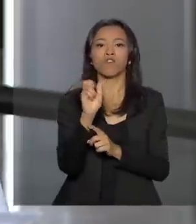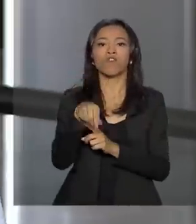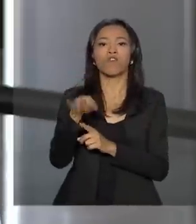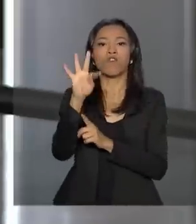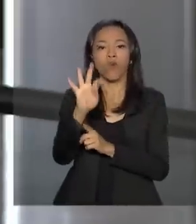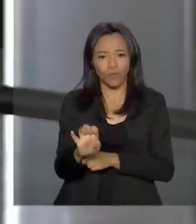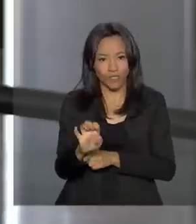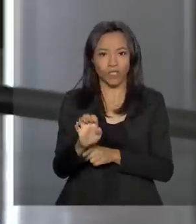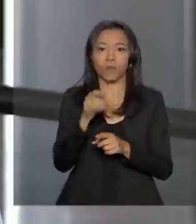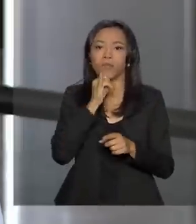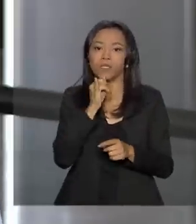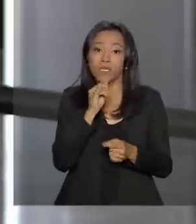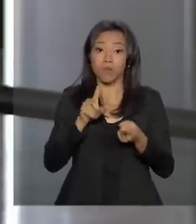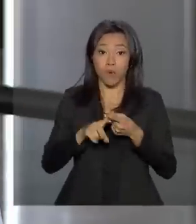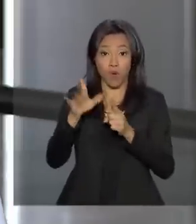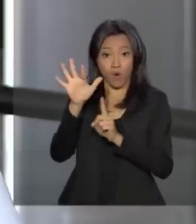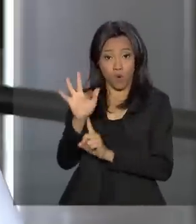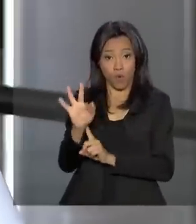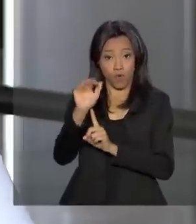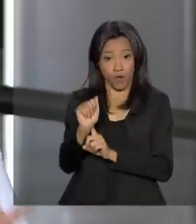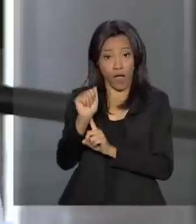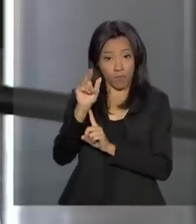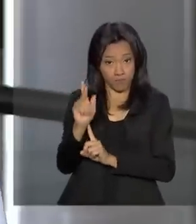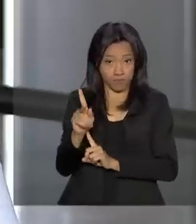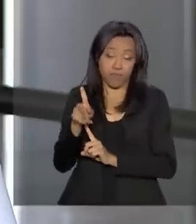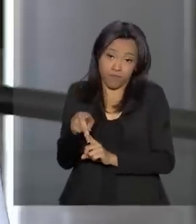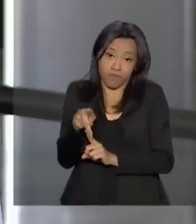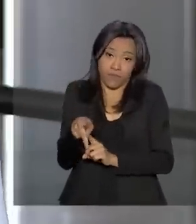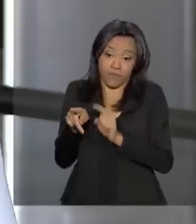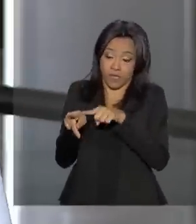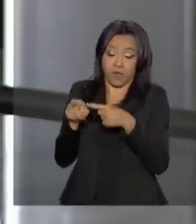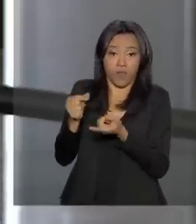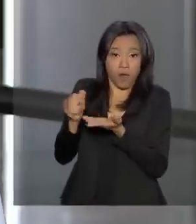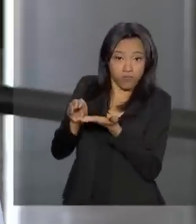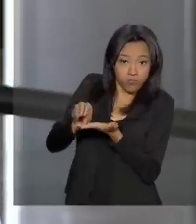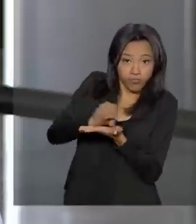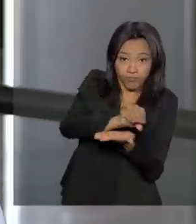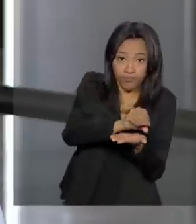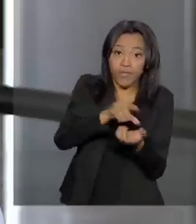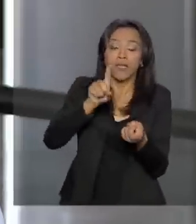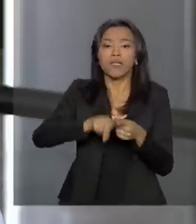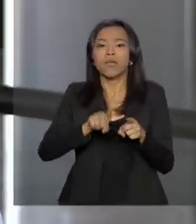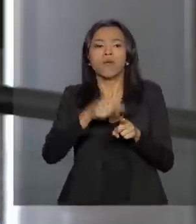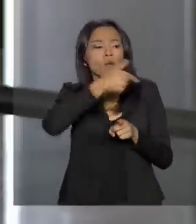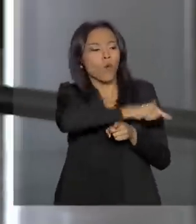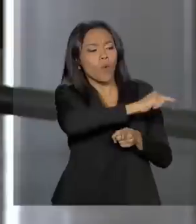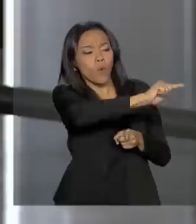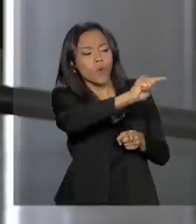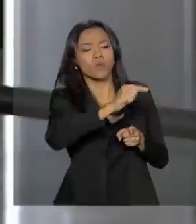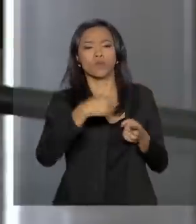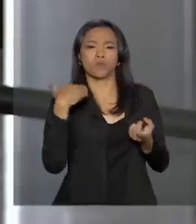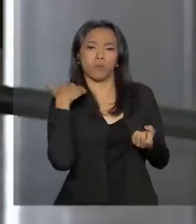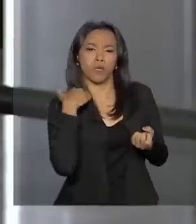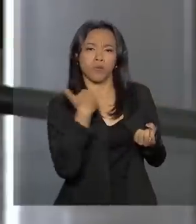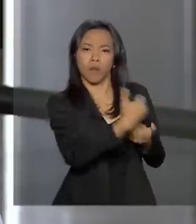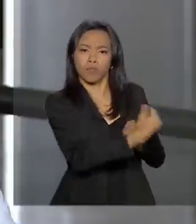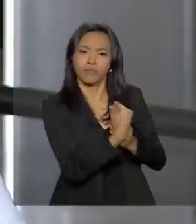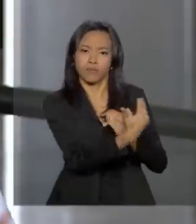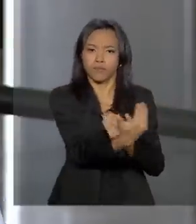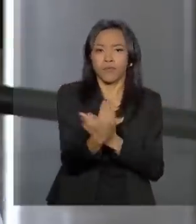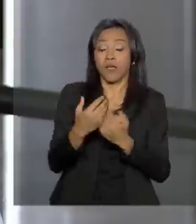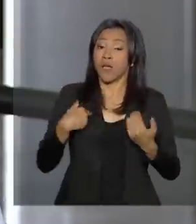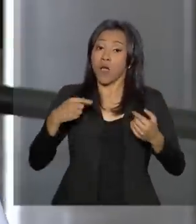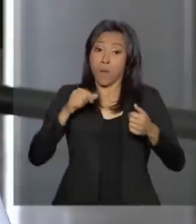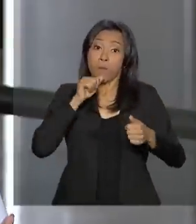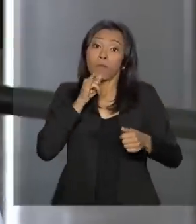do Fundo de Amparo ao Trabalhador para a Previdência e também elevando a tributação em cima de instituições financeiras. Entre as mudanças, eu